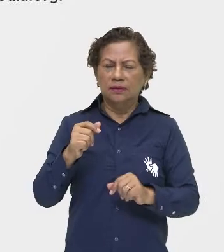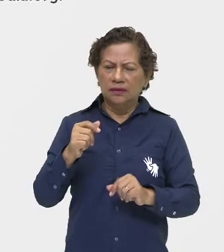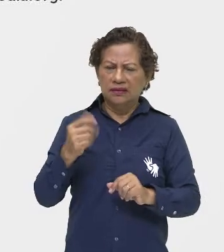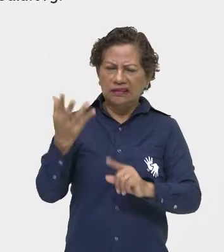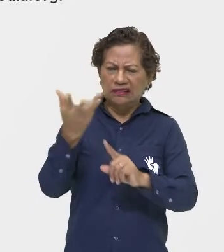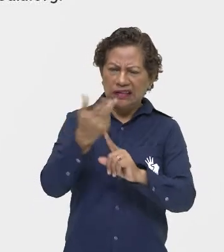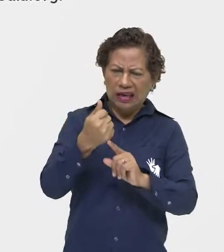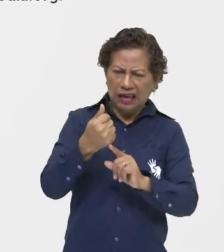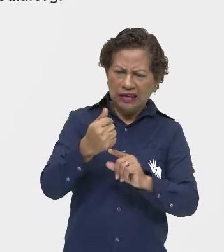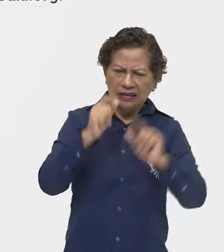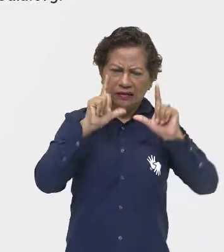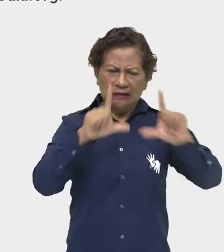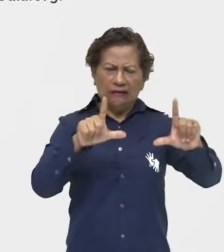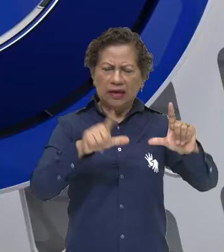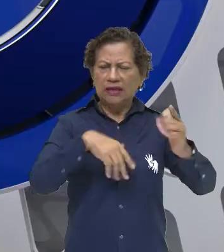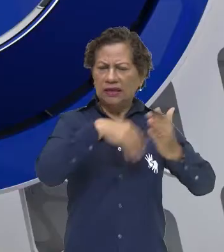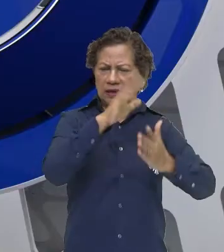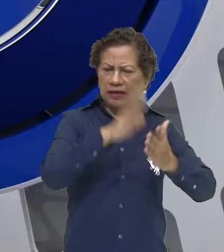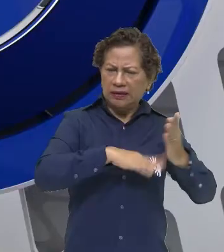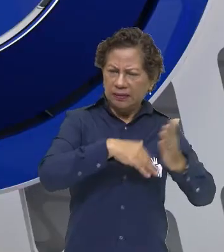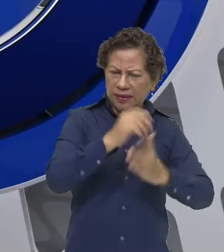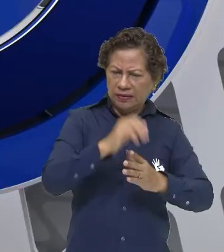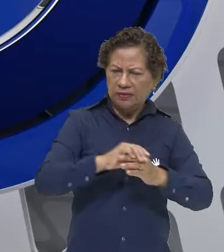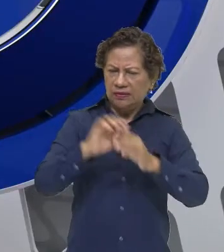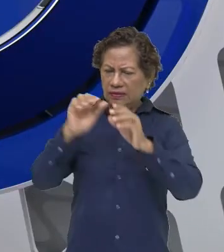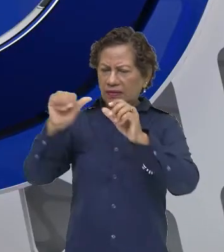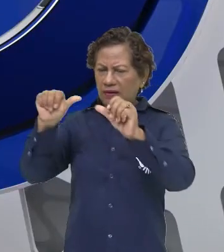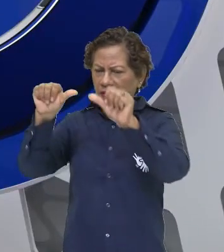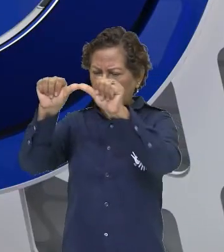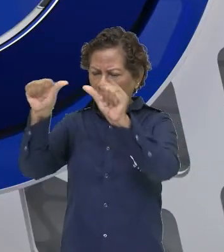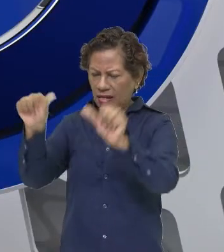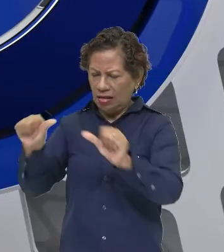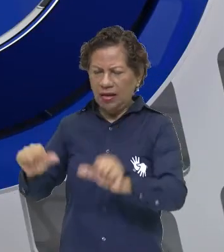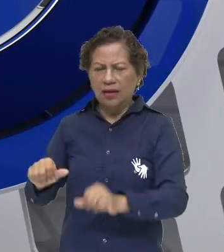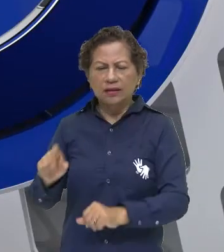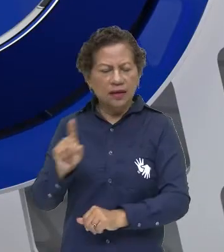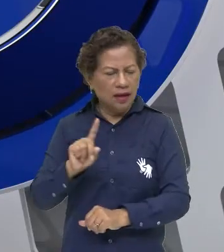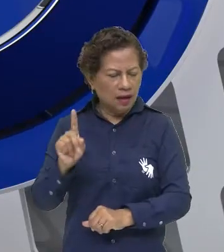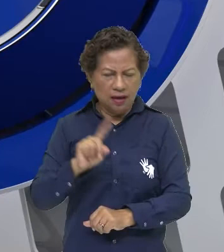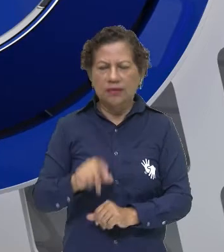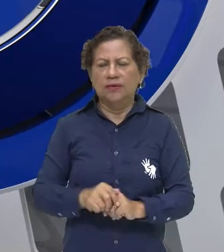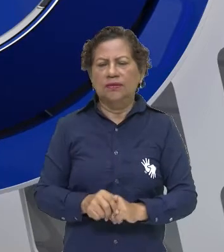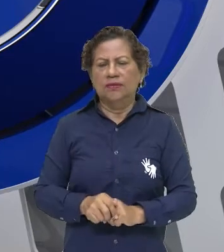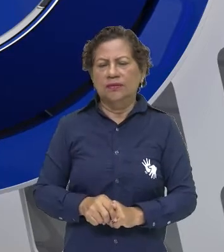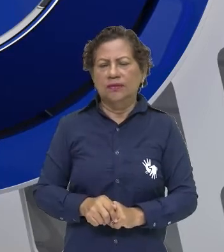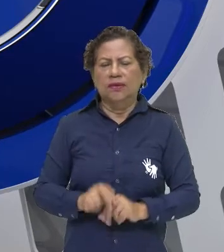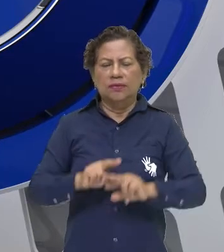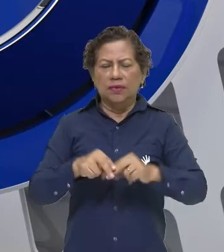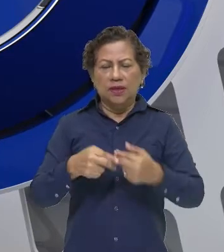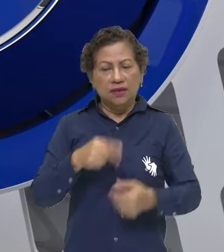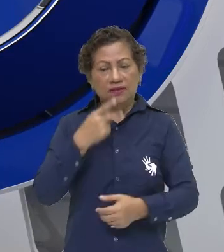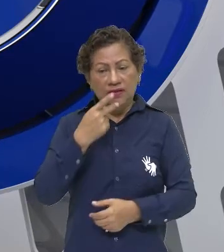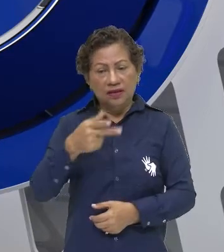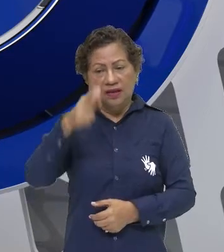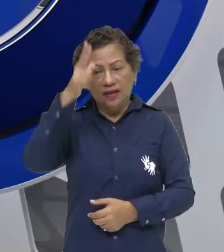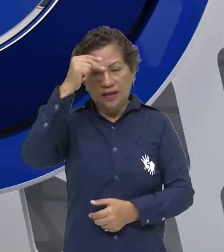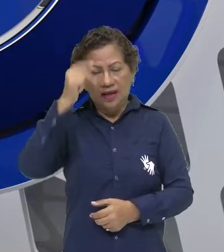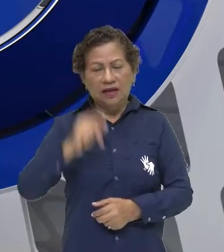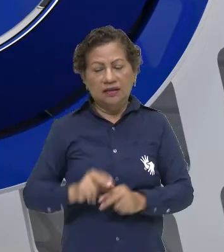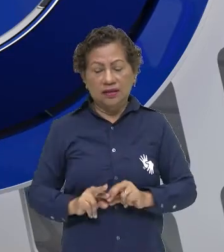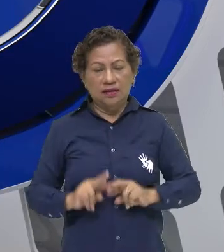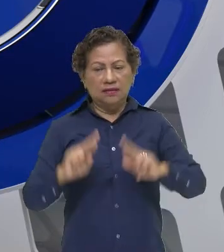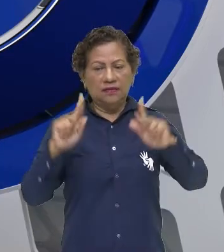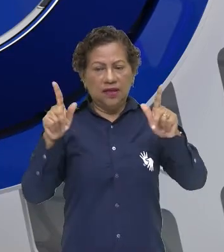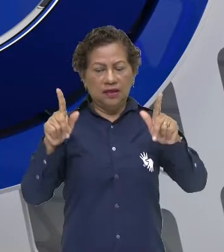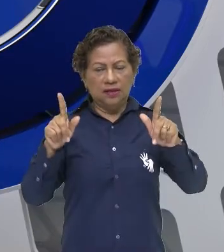que tem que ser uma escultura, certo? Isso aí é algo que está institucionalizado. As pessoas acreditam naquele senso